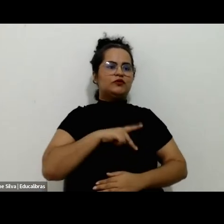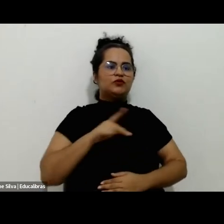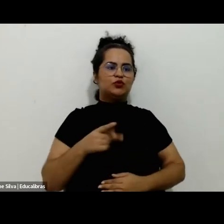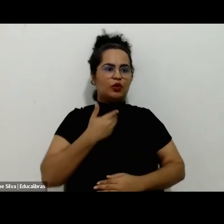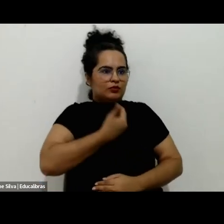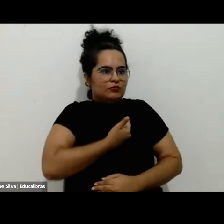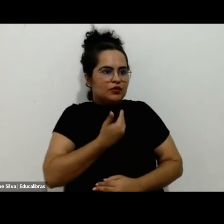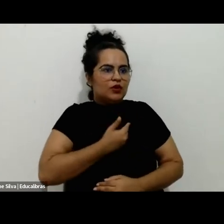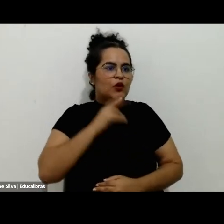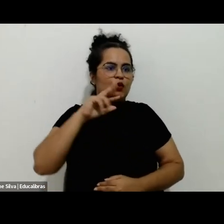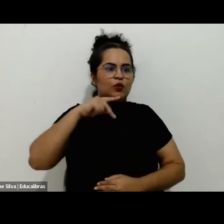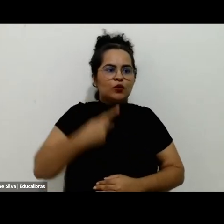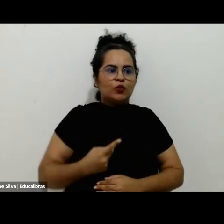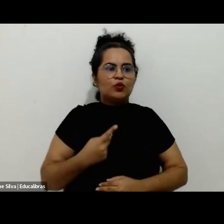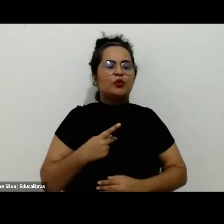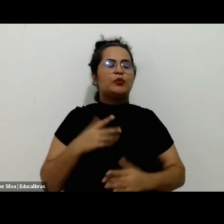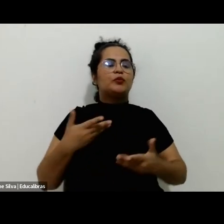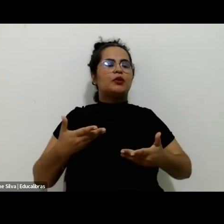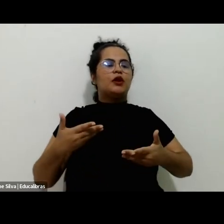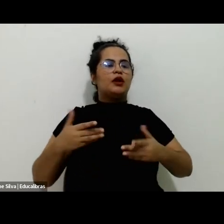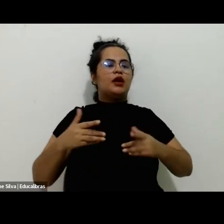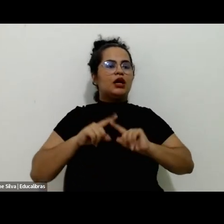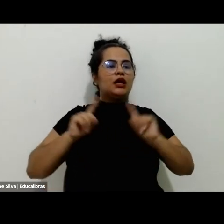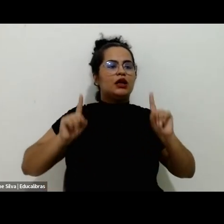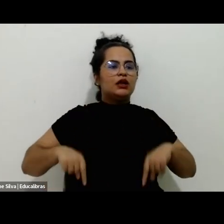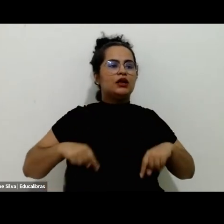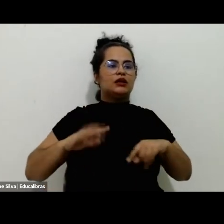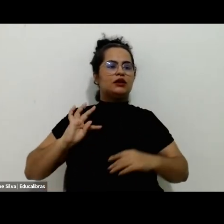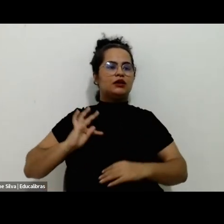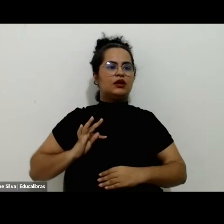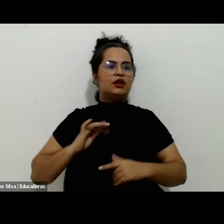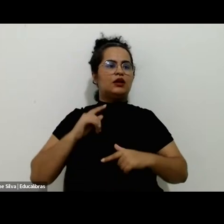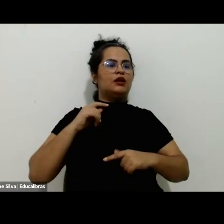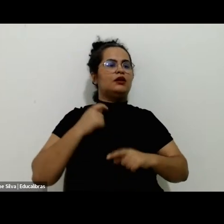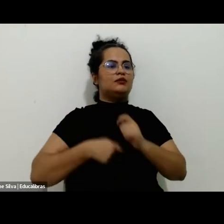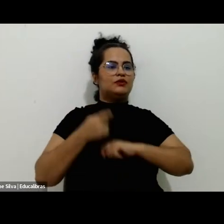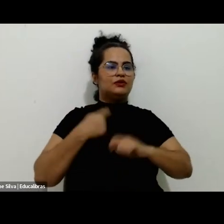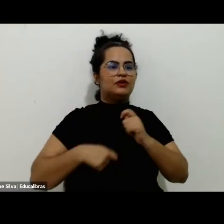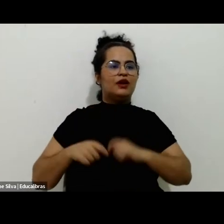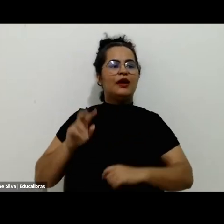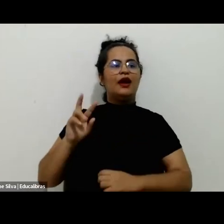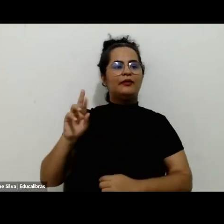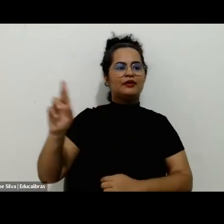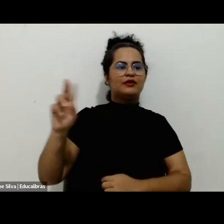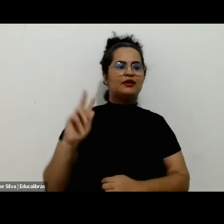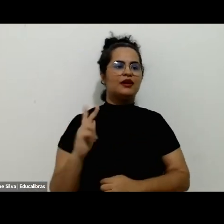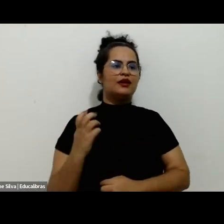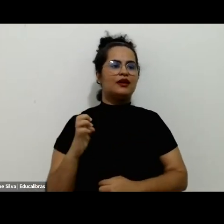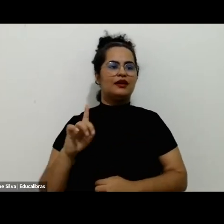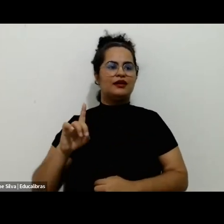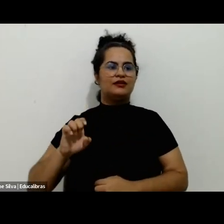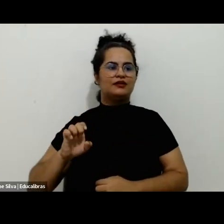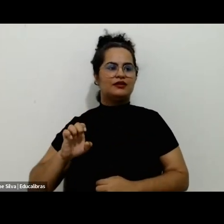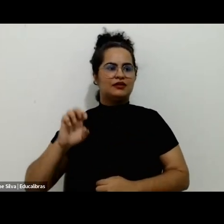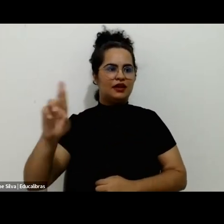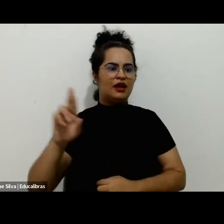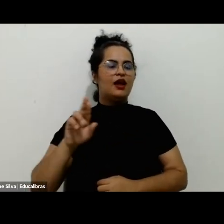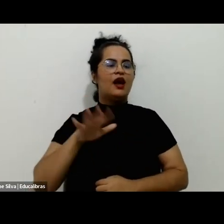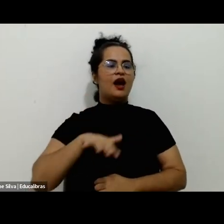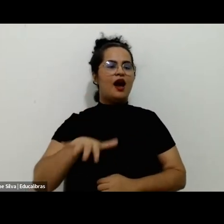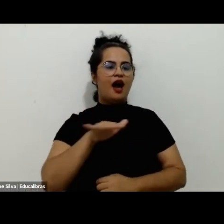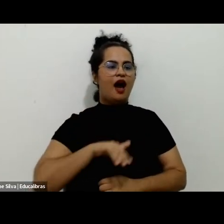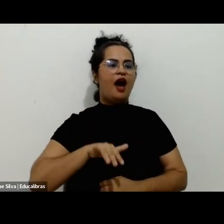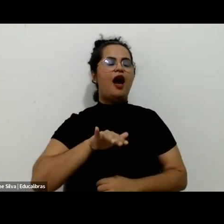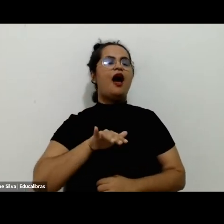um reconhecimento aos nossos servidores técnico-administrativos. Em nome do Eder, que é o chefe da sessão de informática, agradeço a